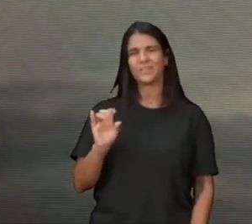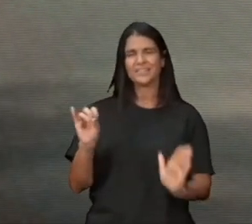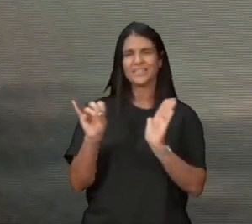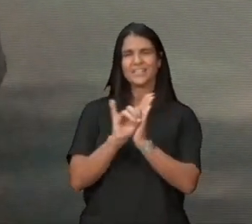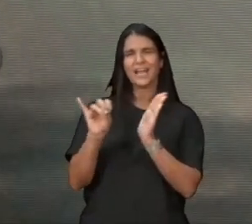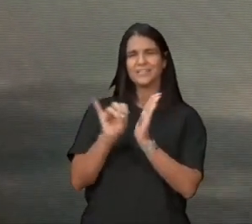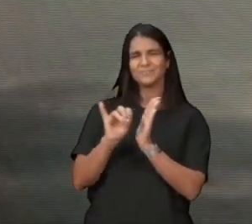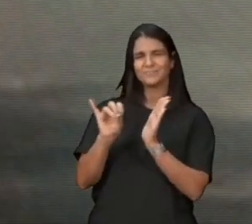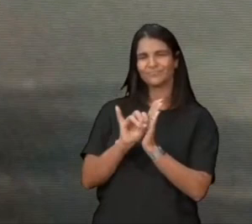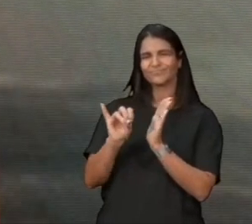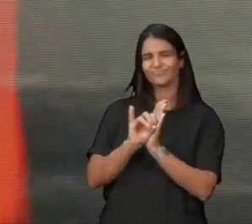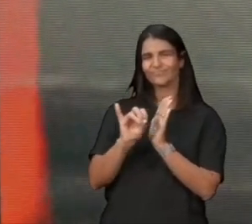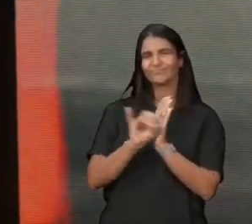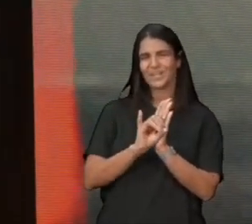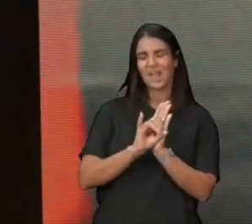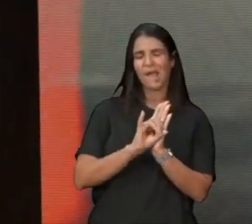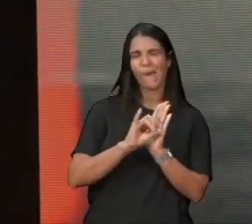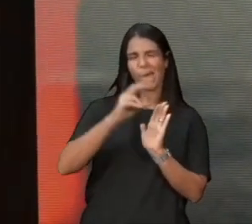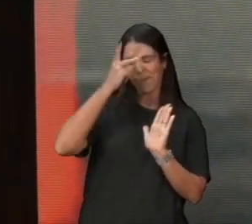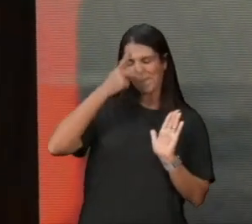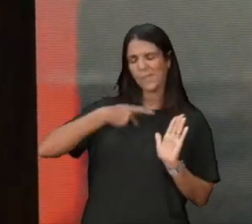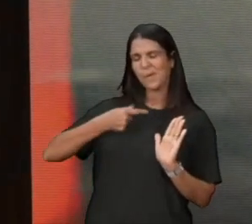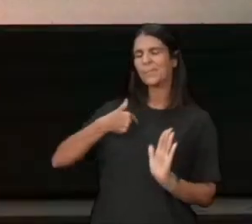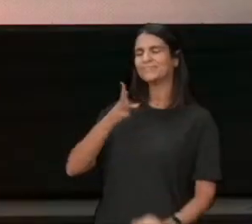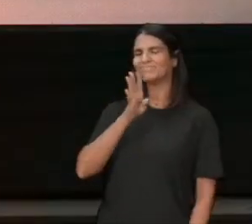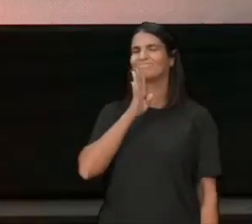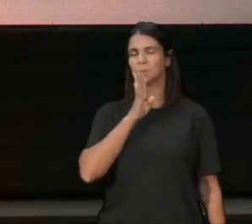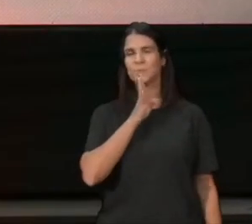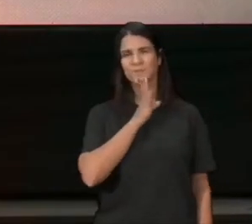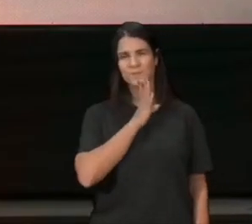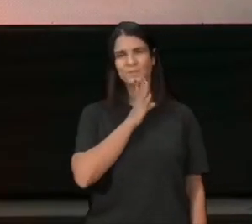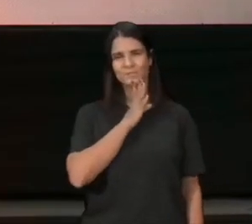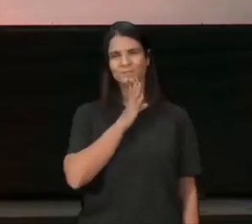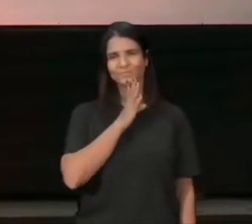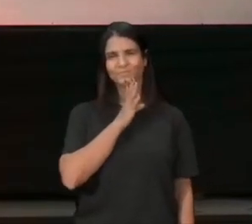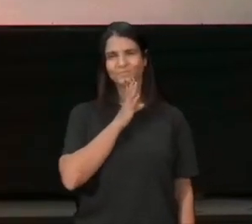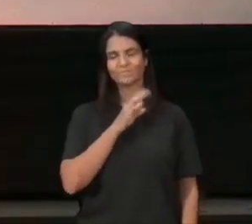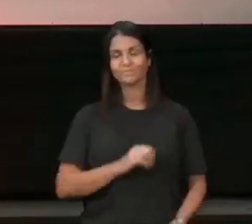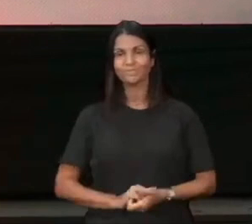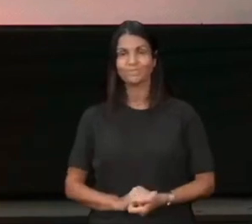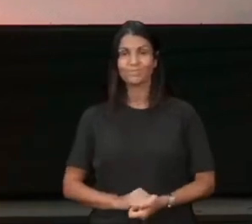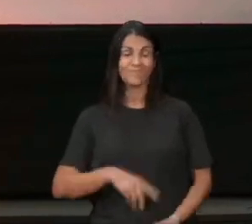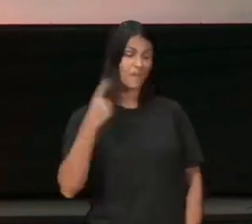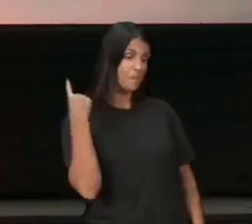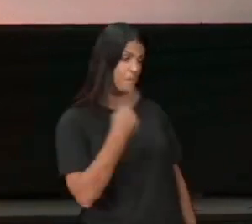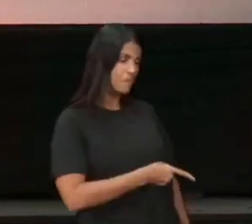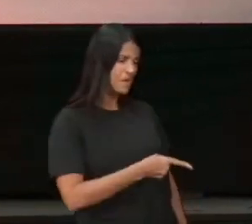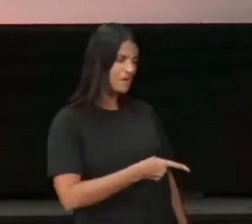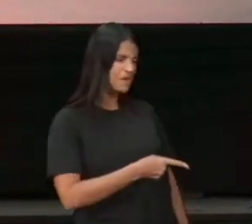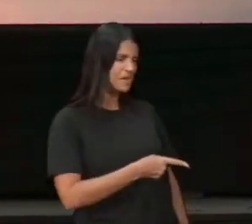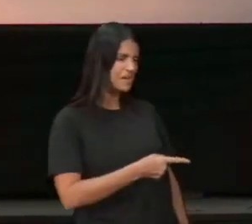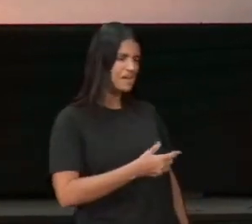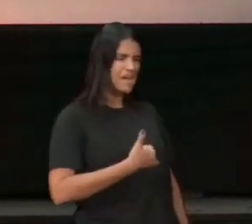deve ser imitado uma pessoa, que não se encanta com os aplausos, que faz uma leitura real de quem é,